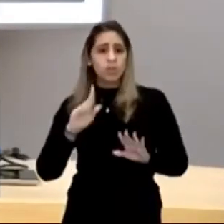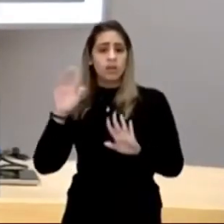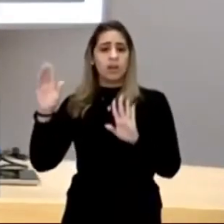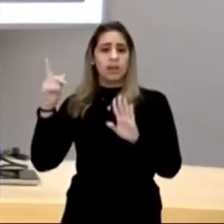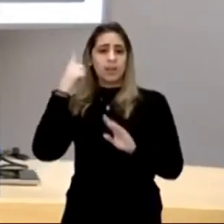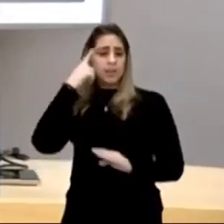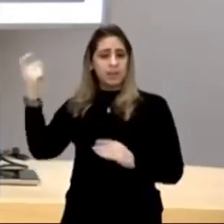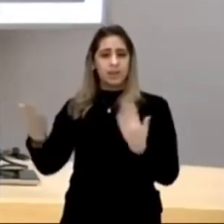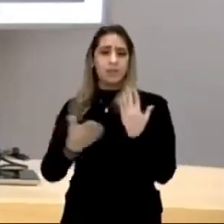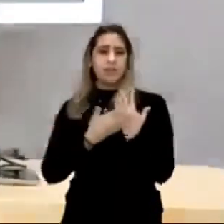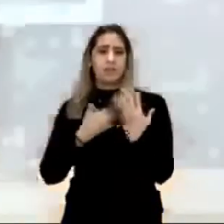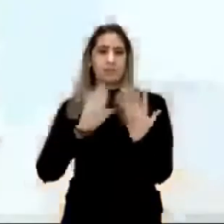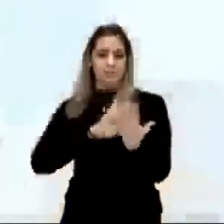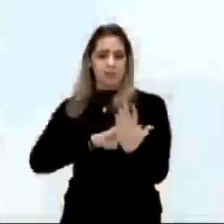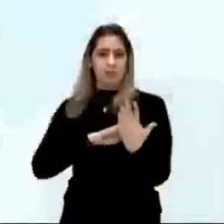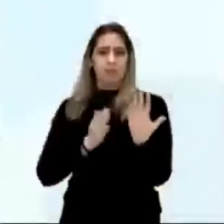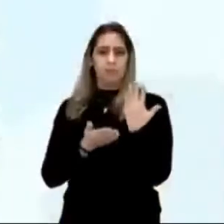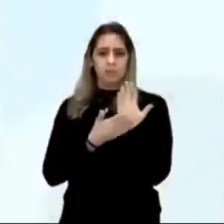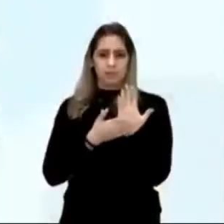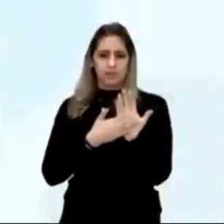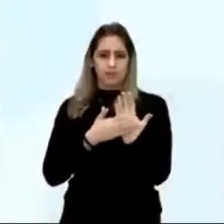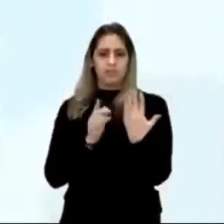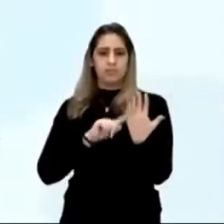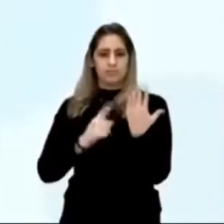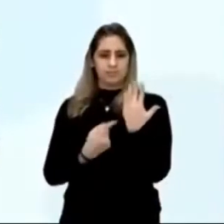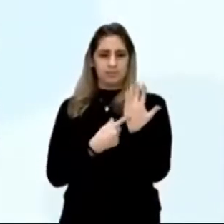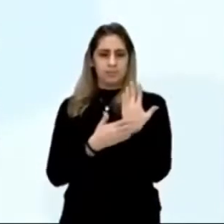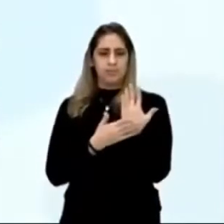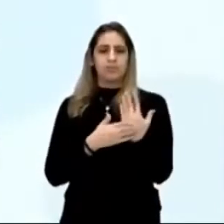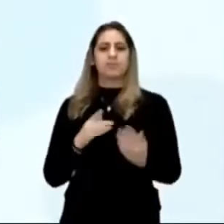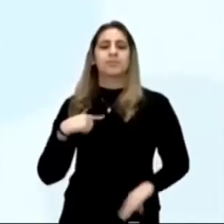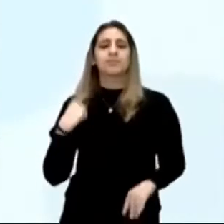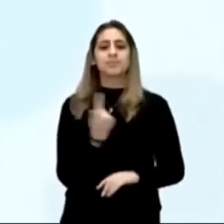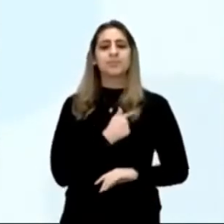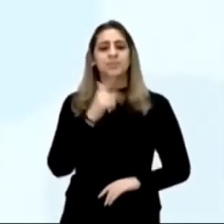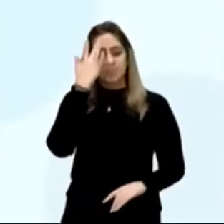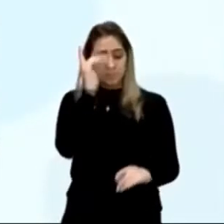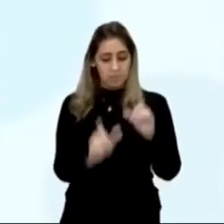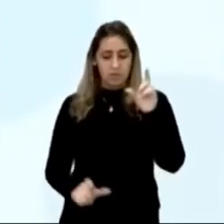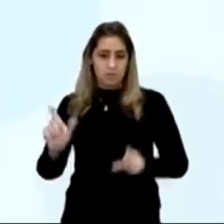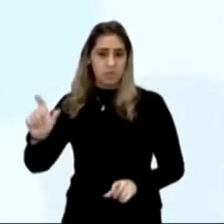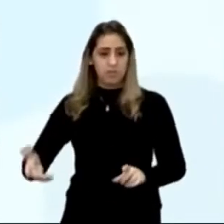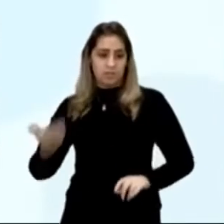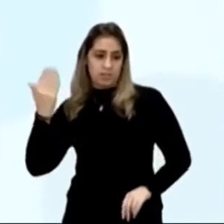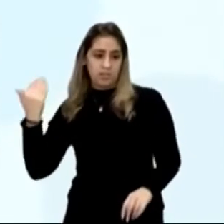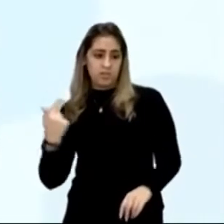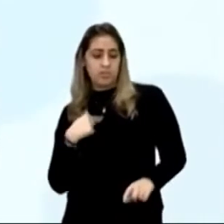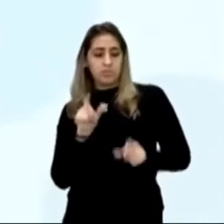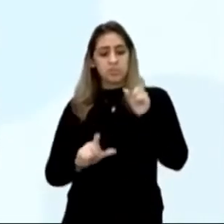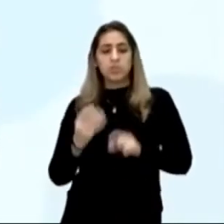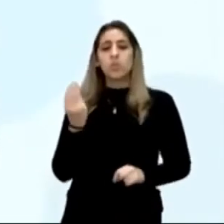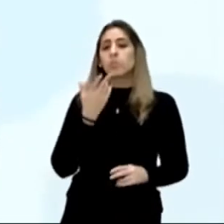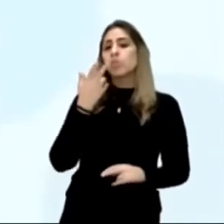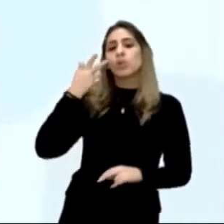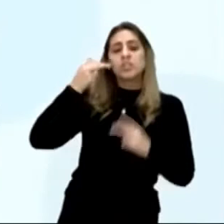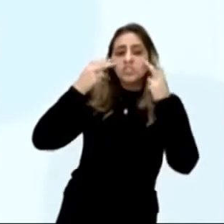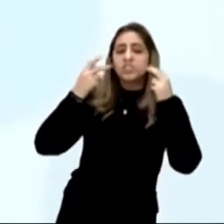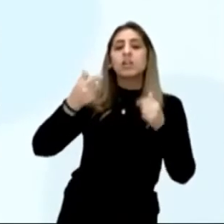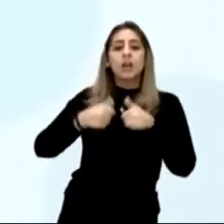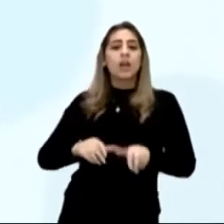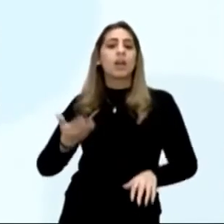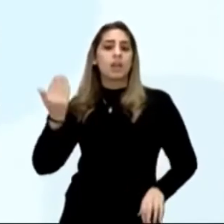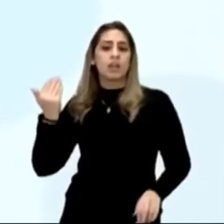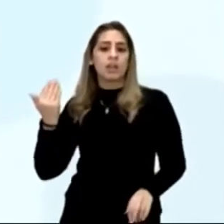continuar, mais um trechinho, olha só na tela, como é que esses, seres humanos eram, como é essas pessoas eram, como é que os indígenas eram,